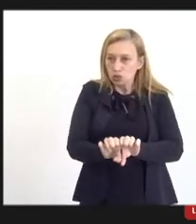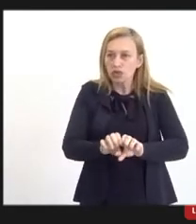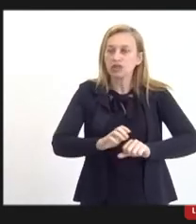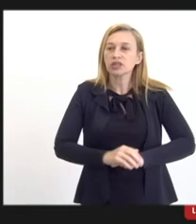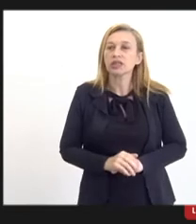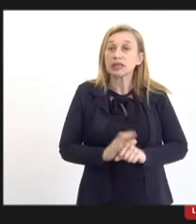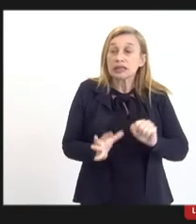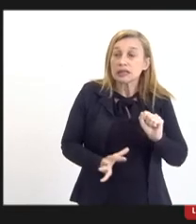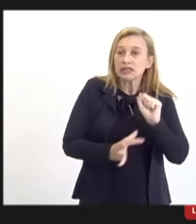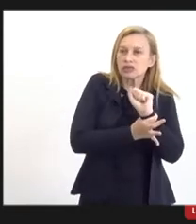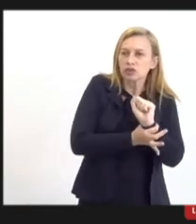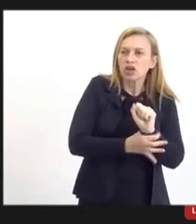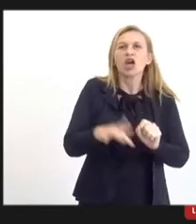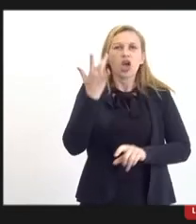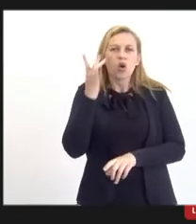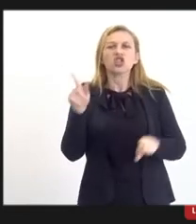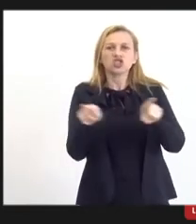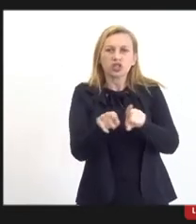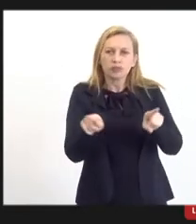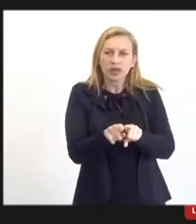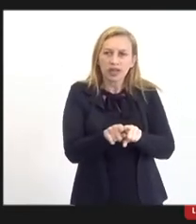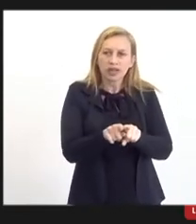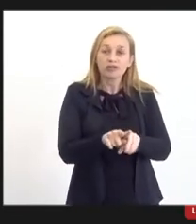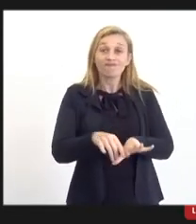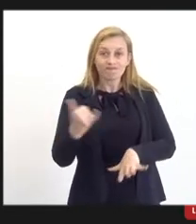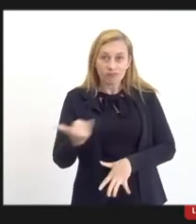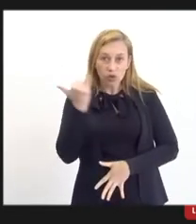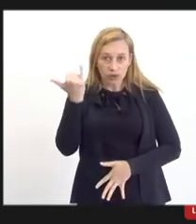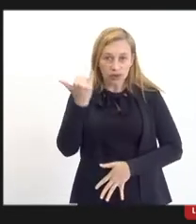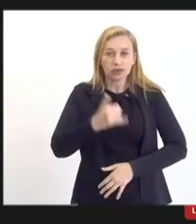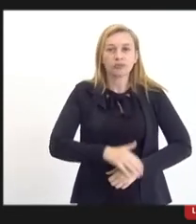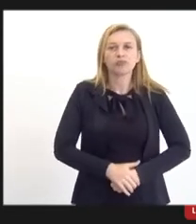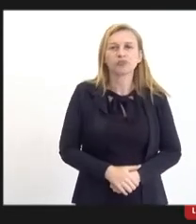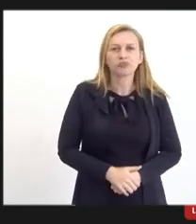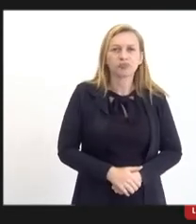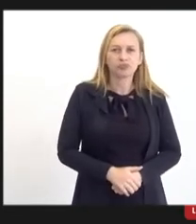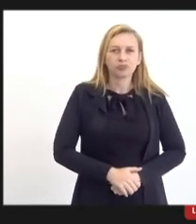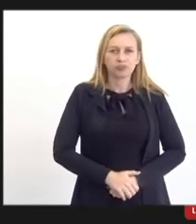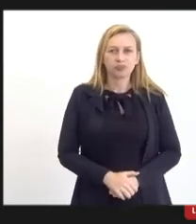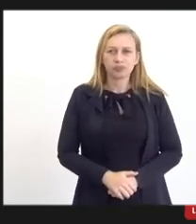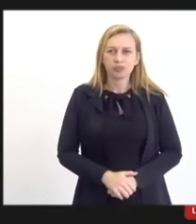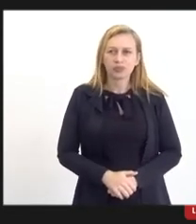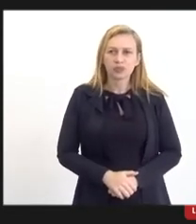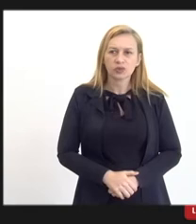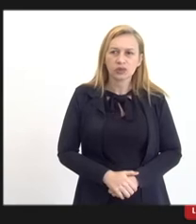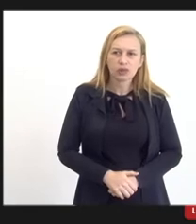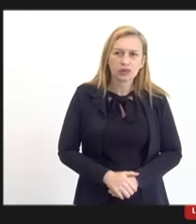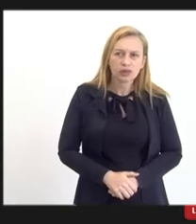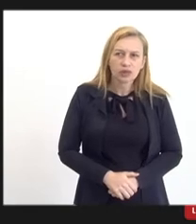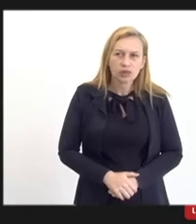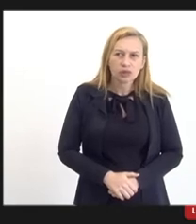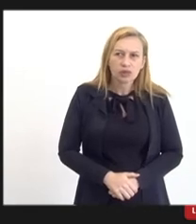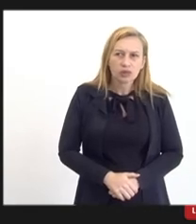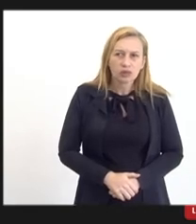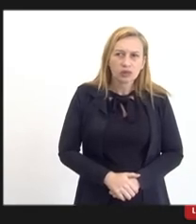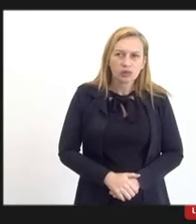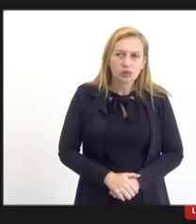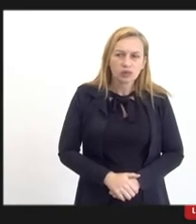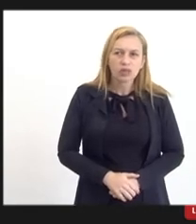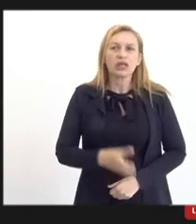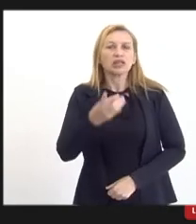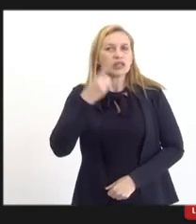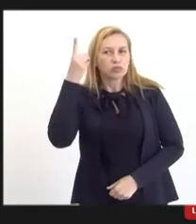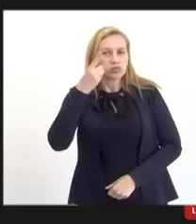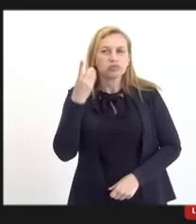segurança acho que também é extremamente importante. Ô, Márcio, e o deputado